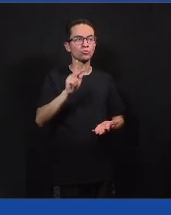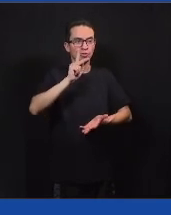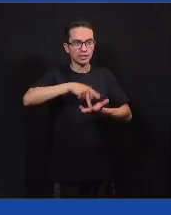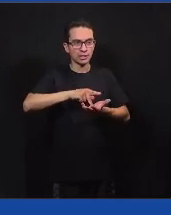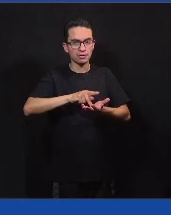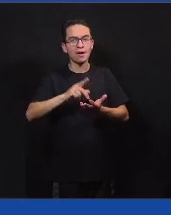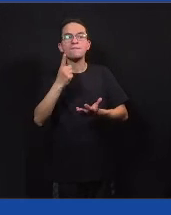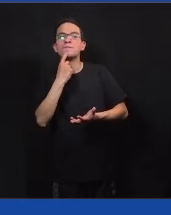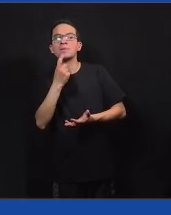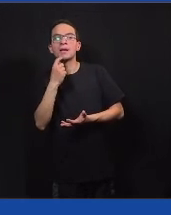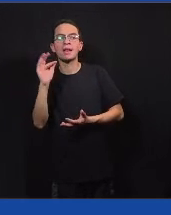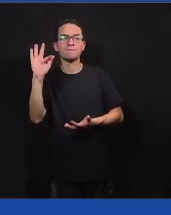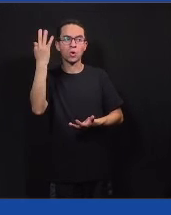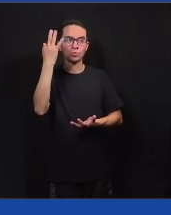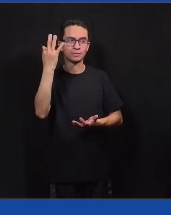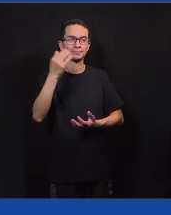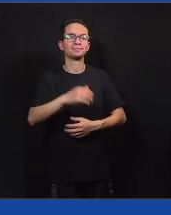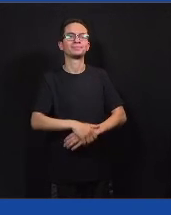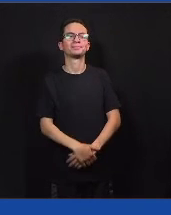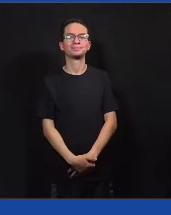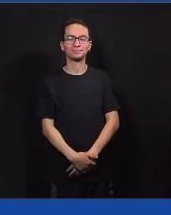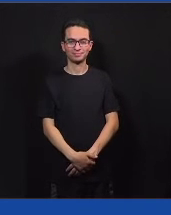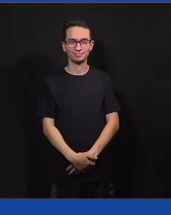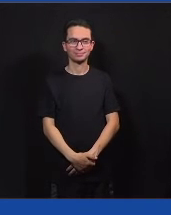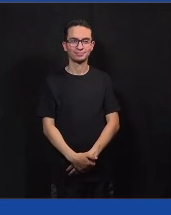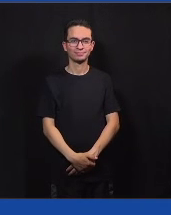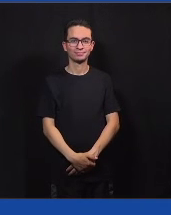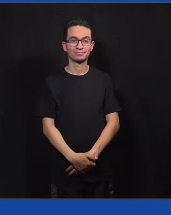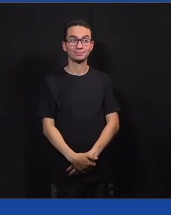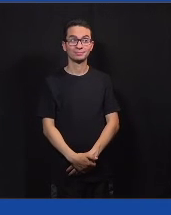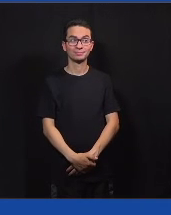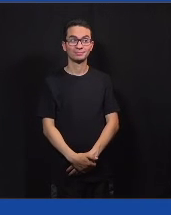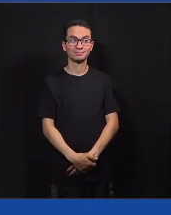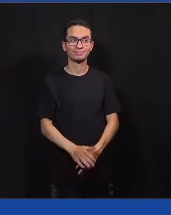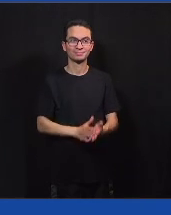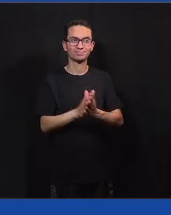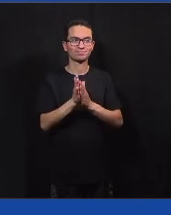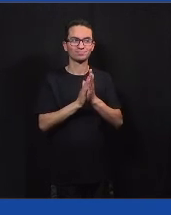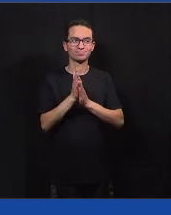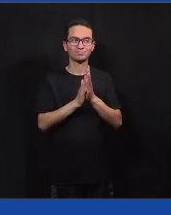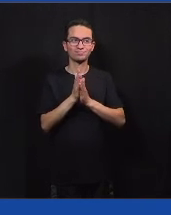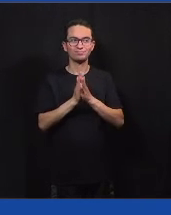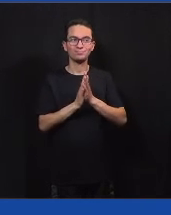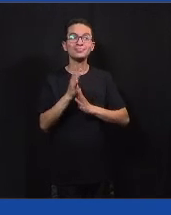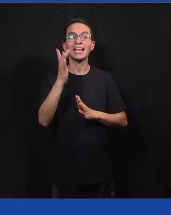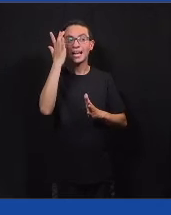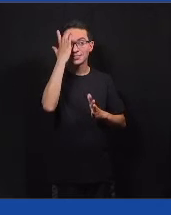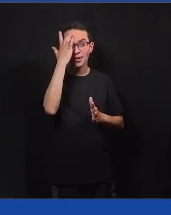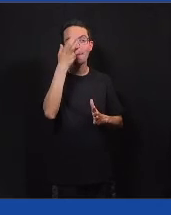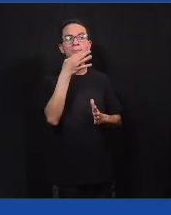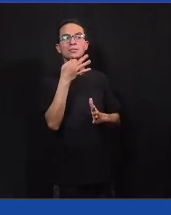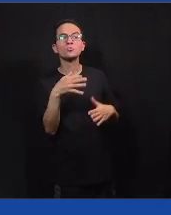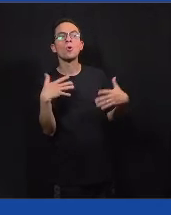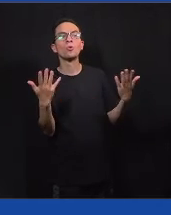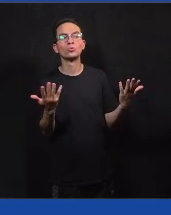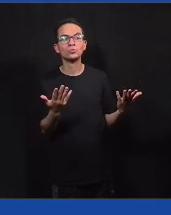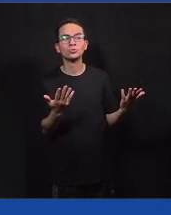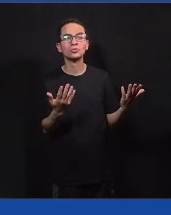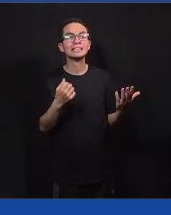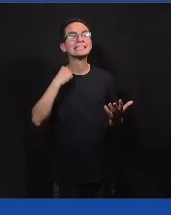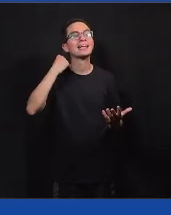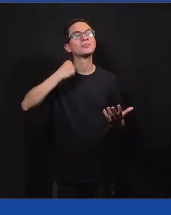E aí? Do presidente a gente já viu que sim, tem uma duração de quatro anos. Mas, do senador,